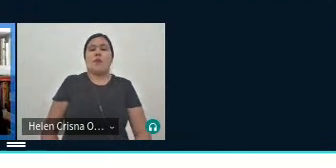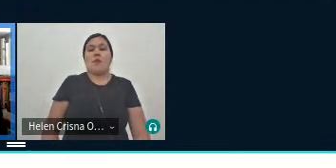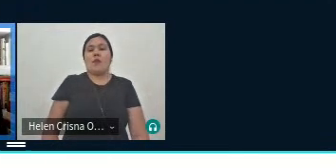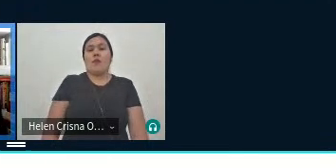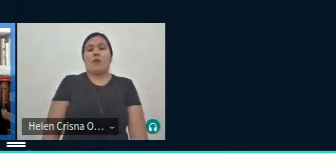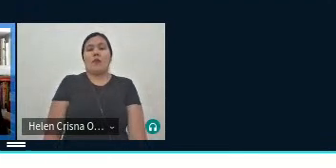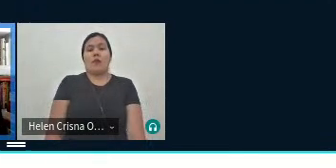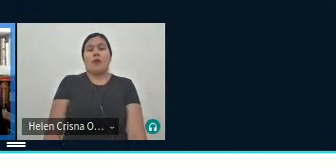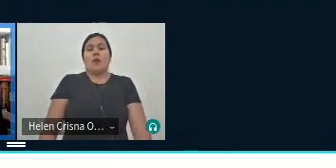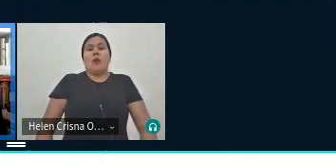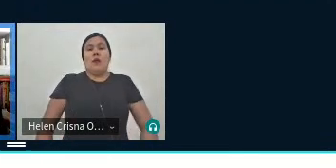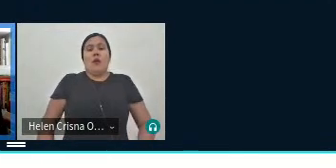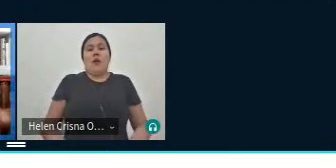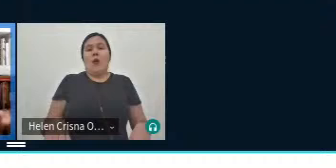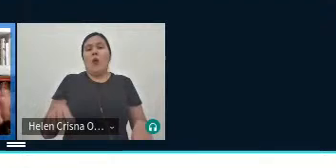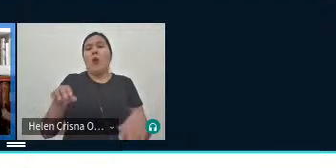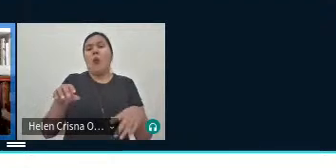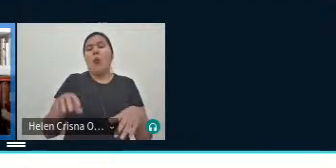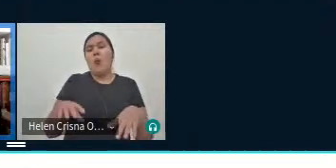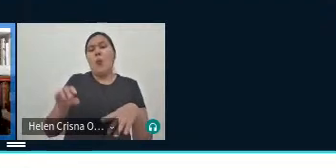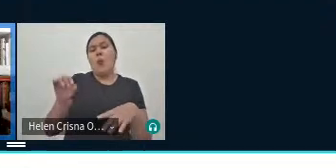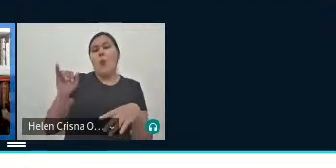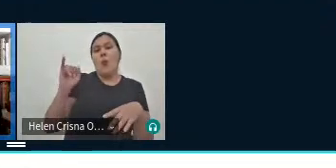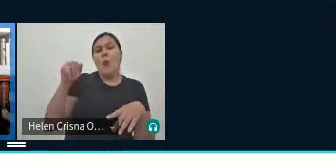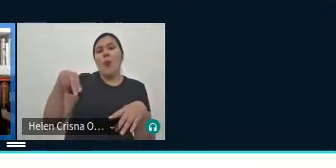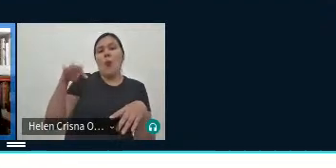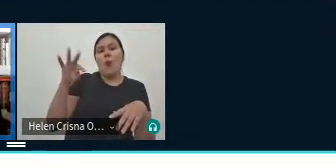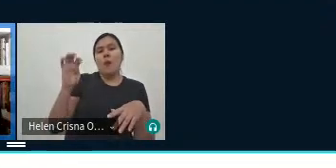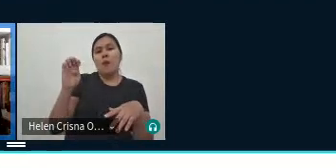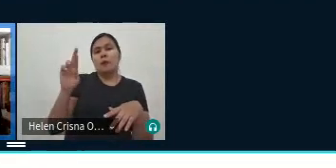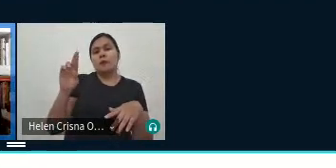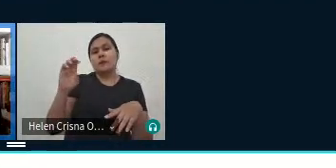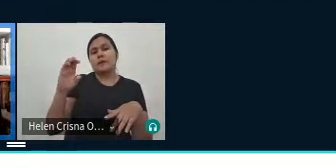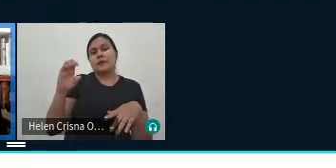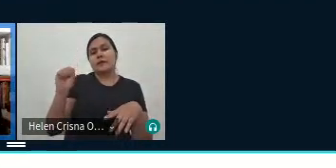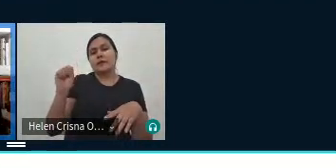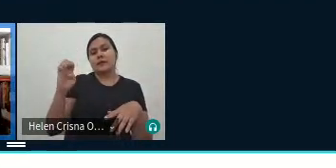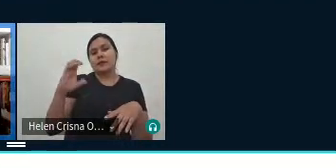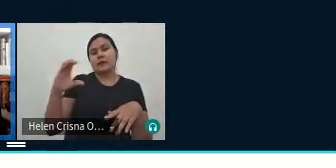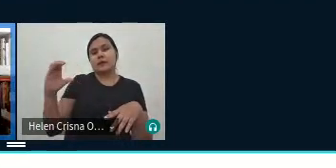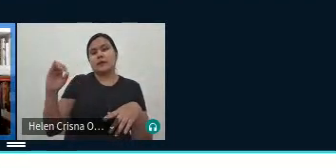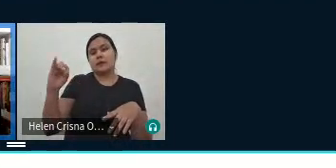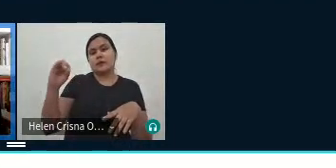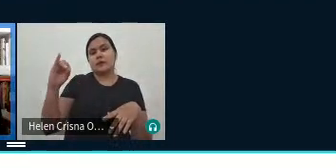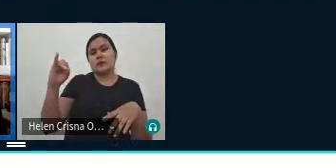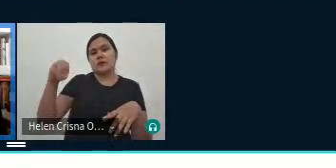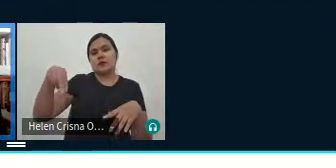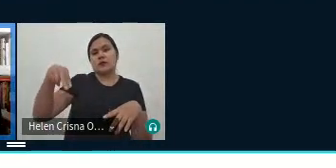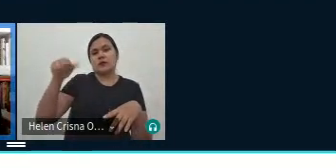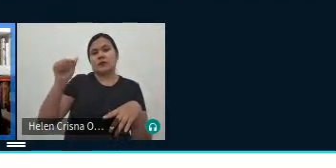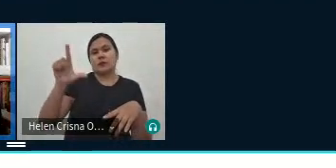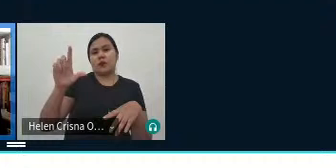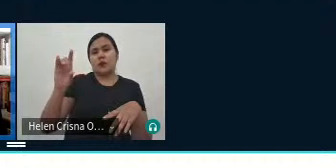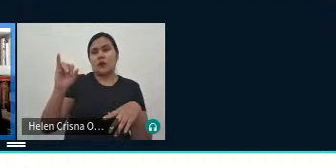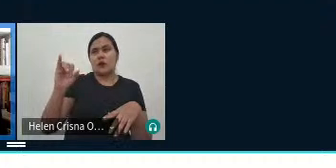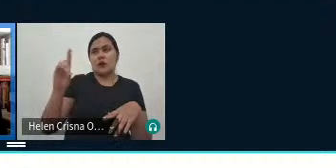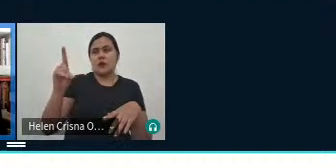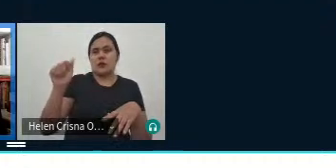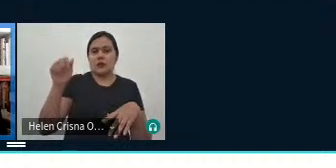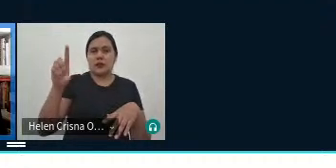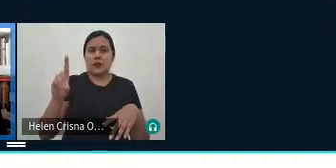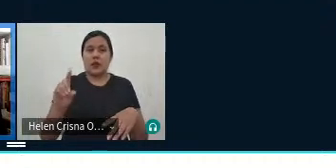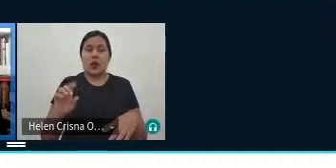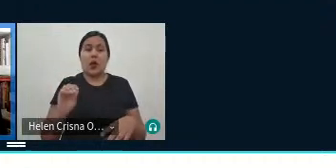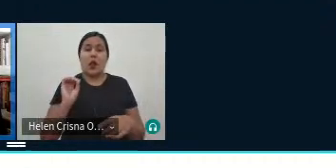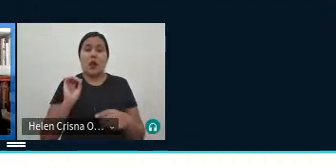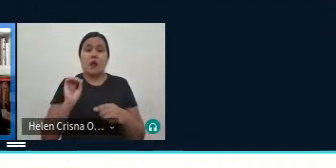assim interseccionalidade segundo a crucial trata especificamente como como está no slide né como eu destaquei aí ela